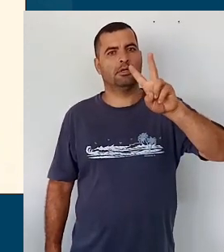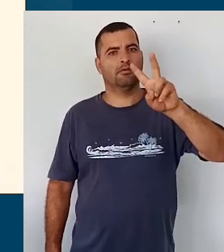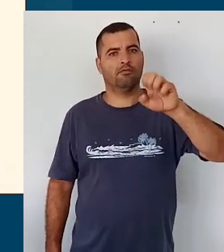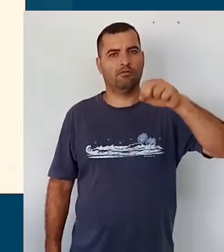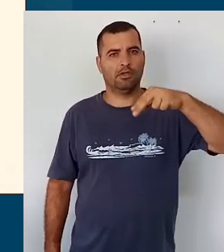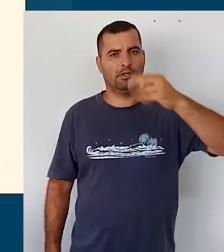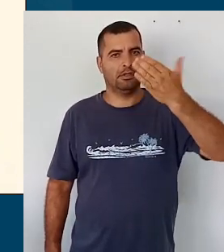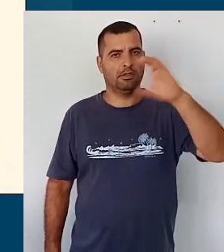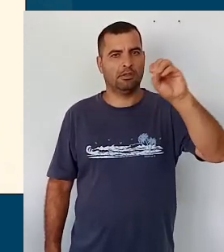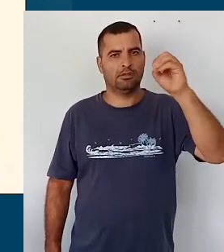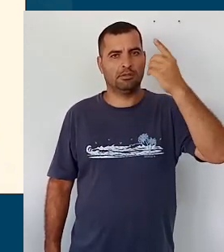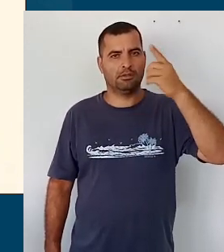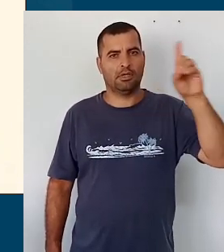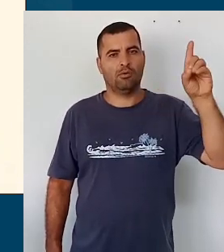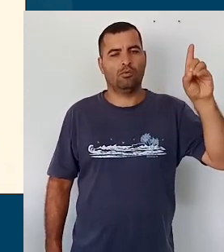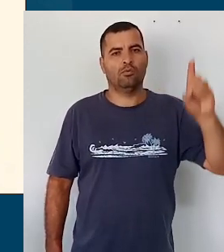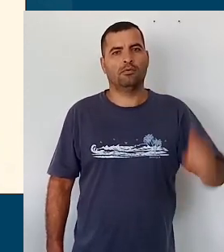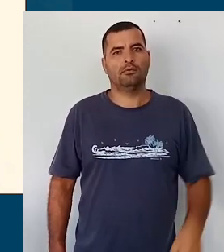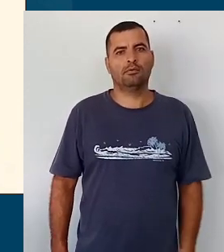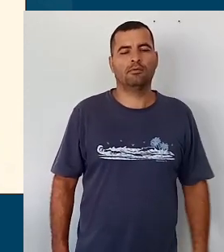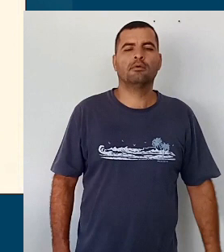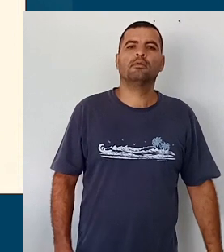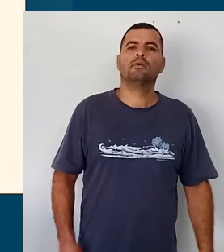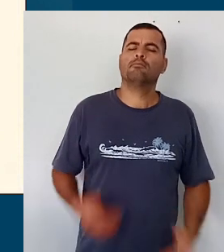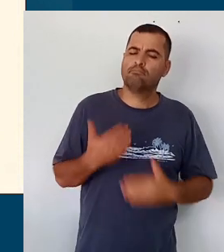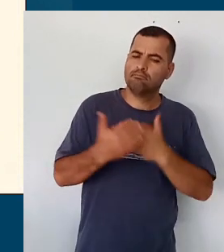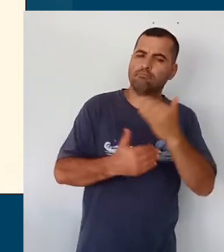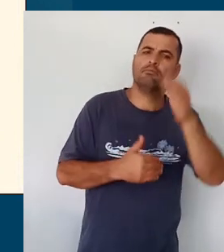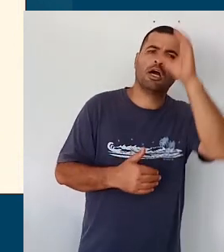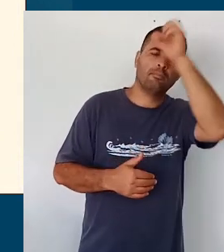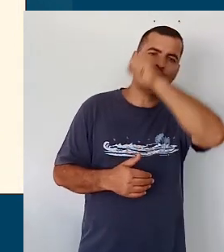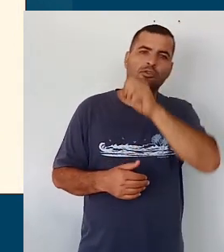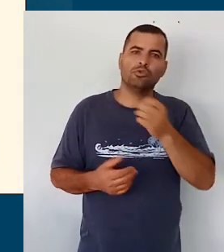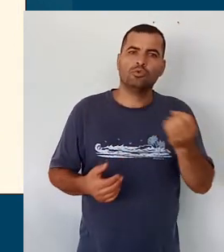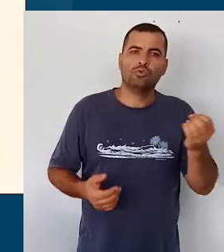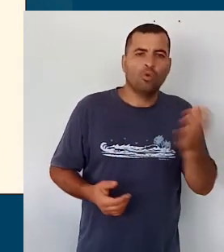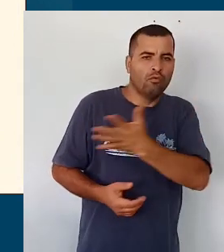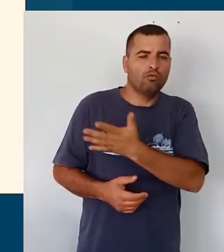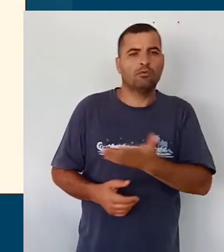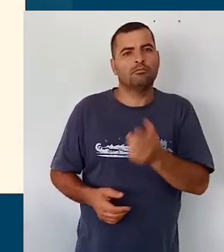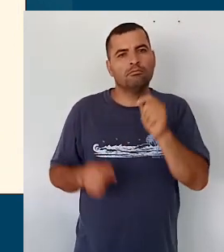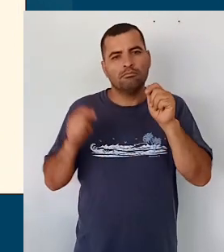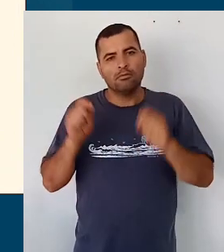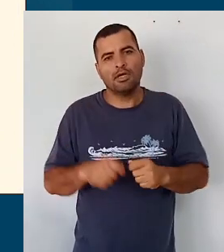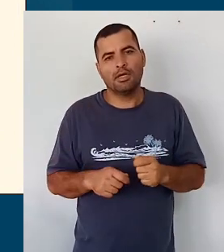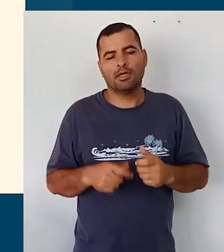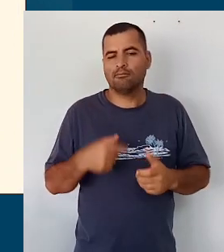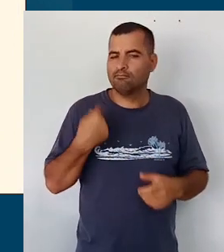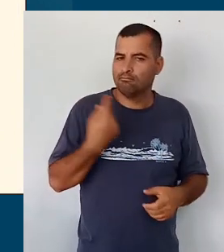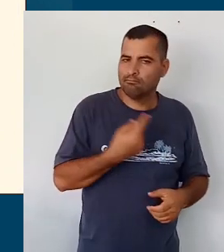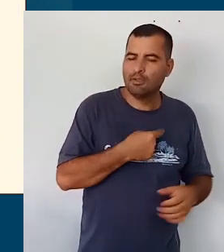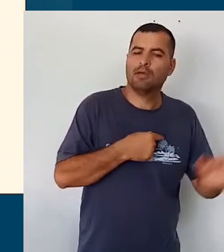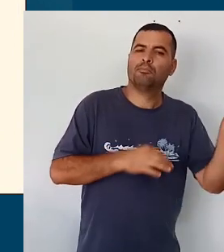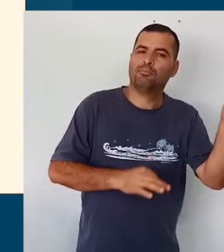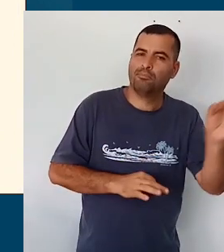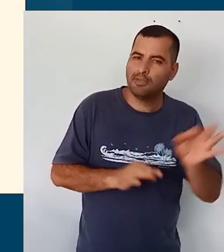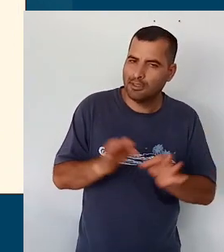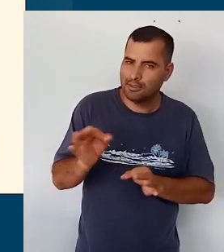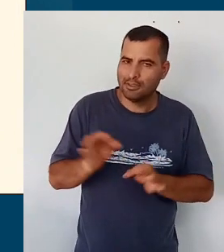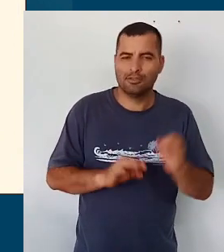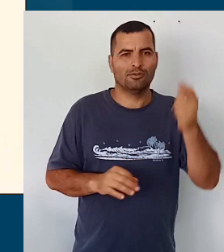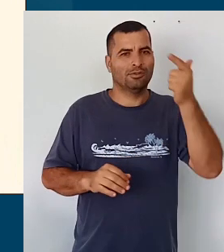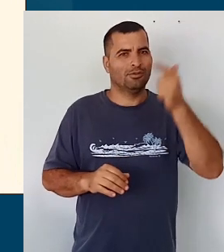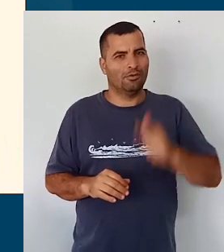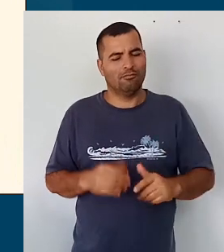aprendizagem ali e abrir esses novos caminhos de aprendizagem, aí eu volto para um novo momento em que eu replanejo e